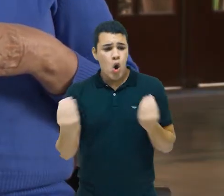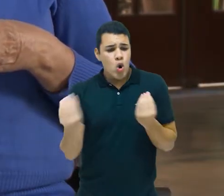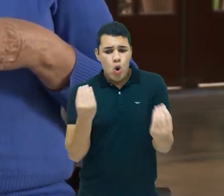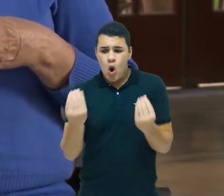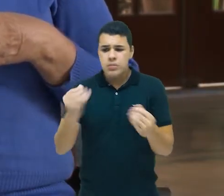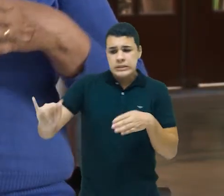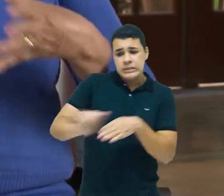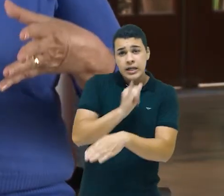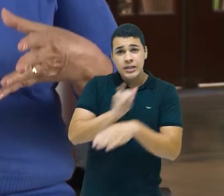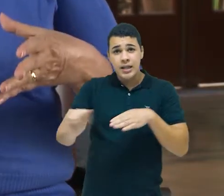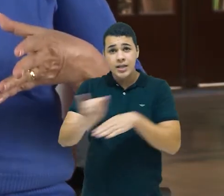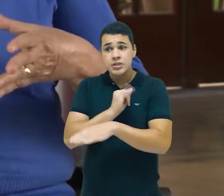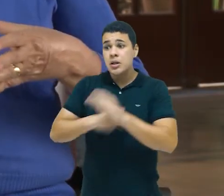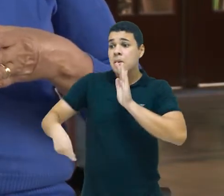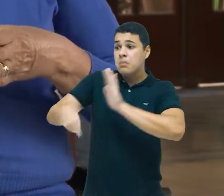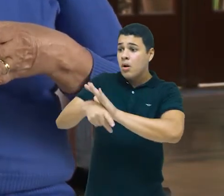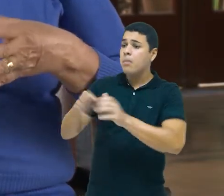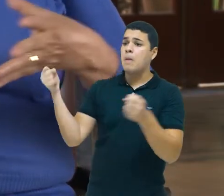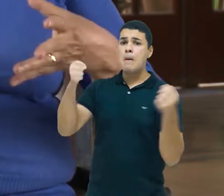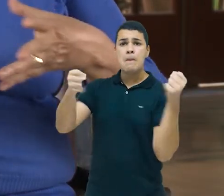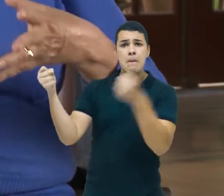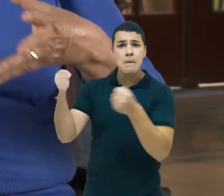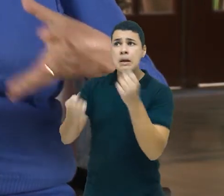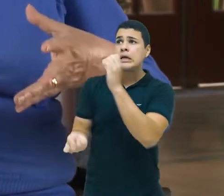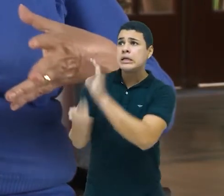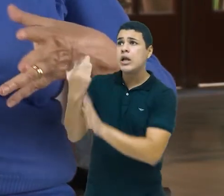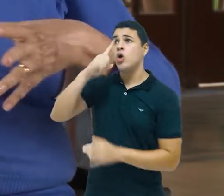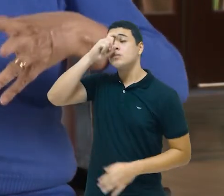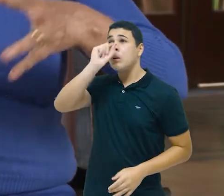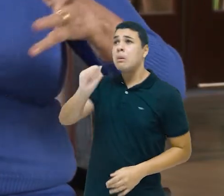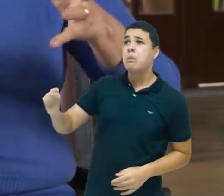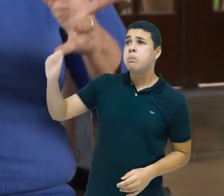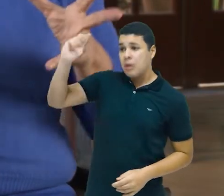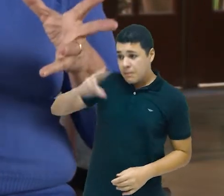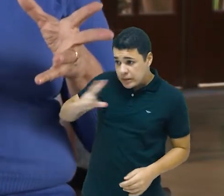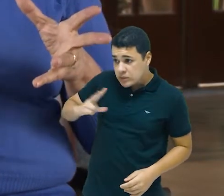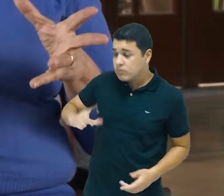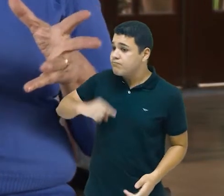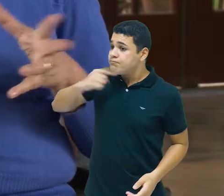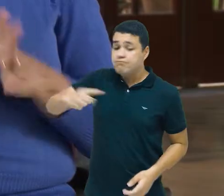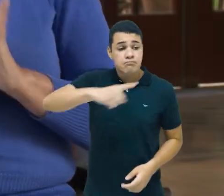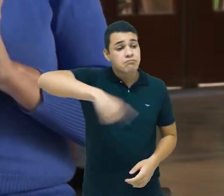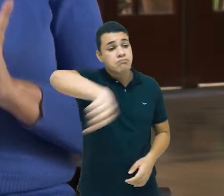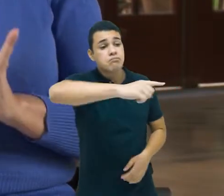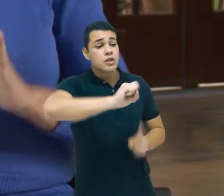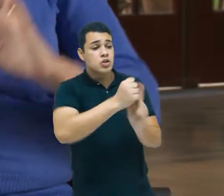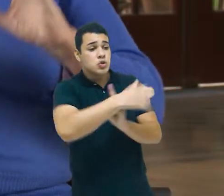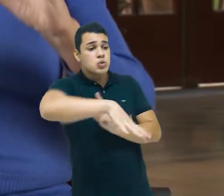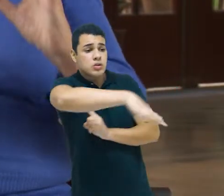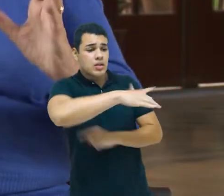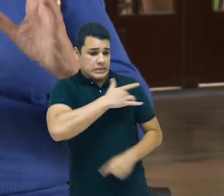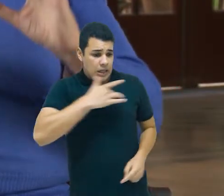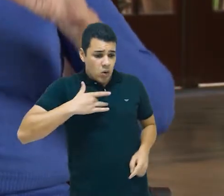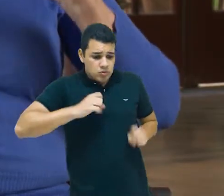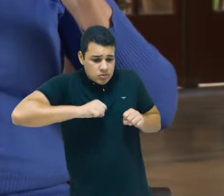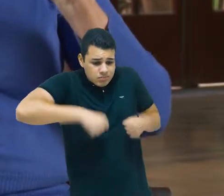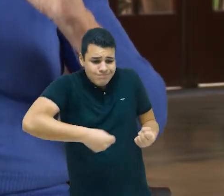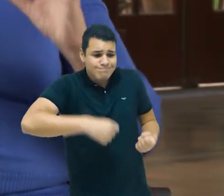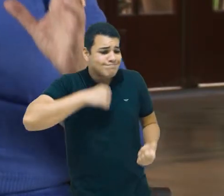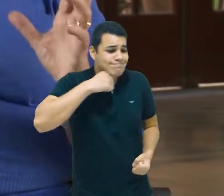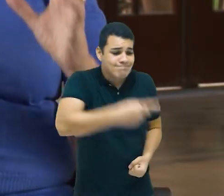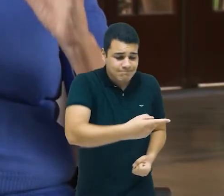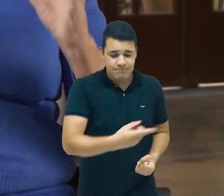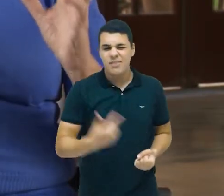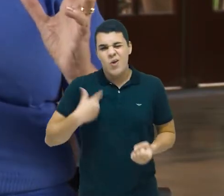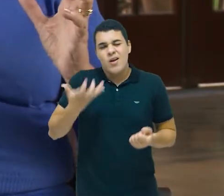segmentação das clientelas, ela prejudica a saúde da população como um todo. Vou tentar abrir esse parênteses e explicar